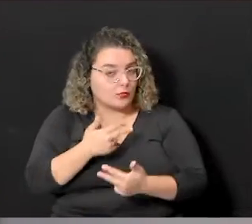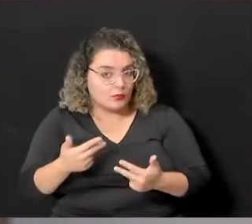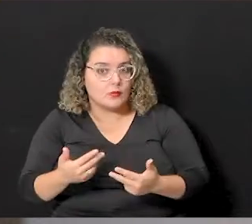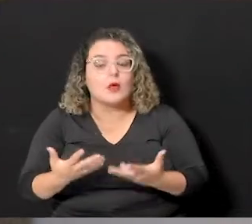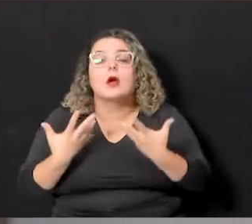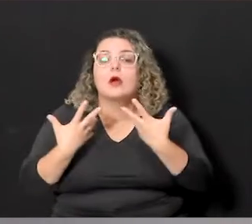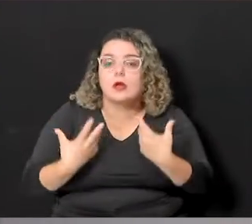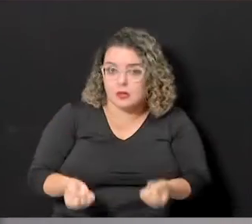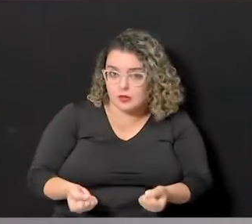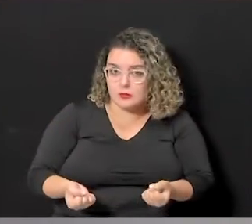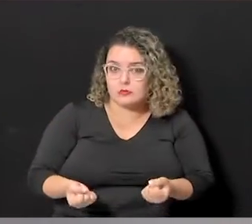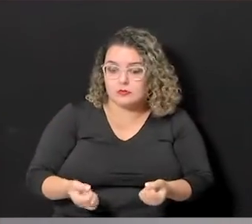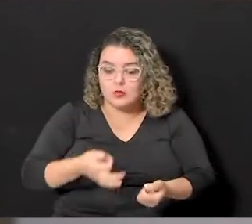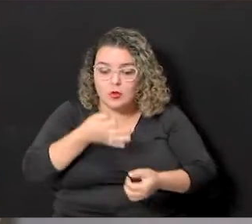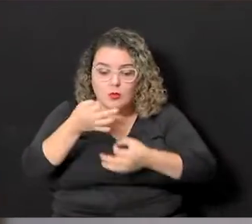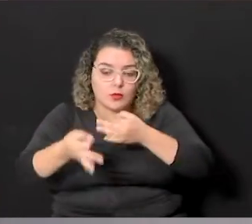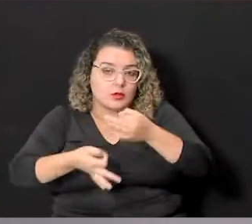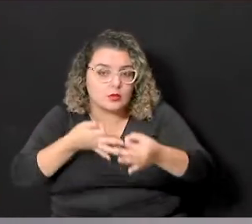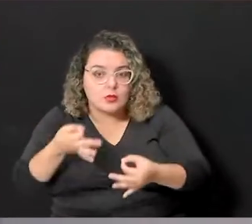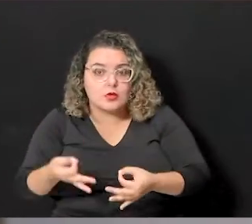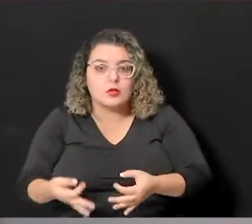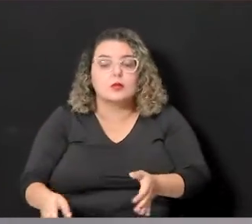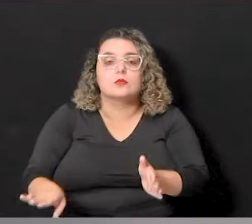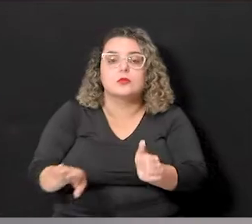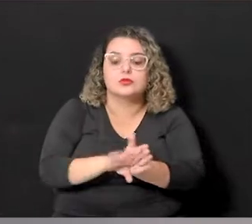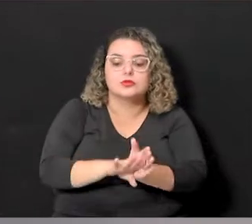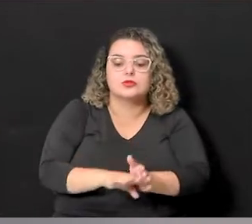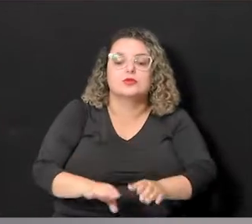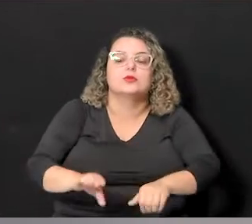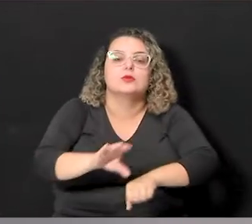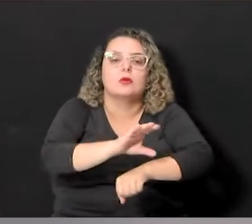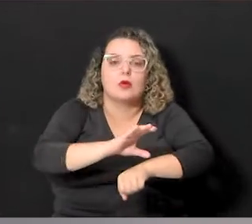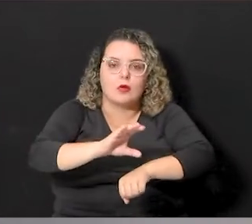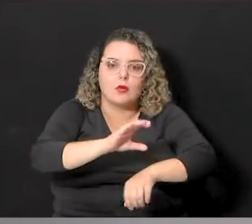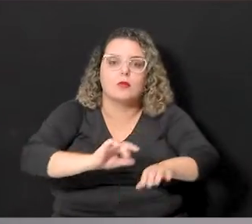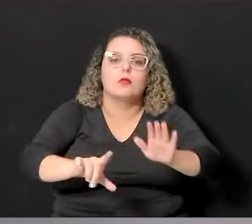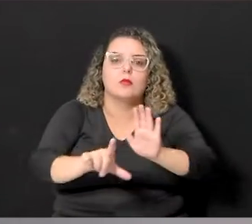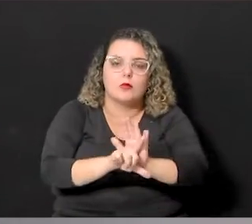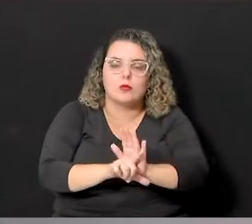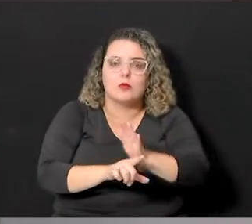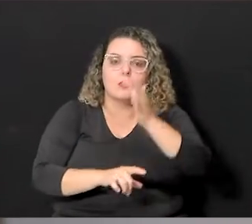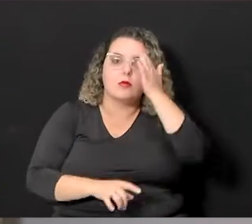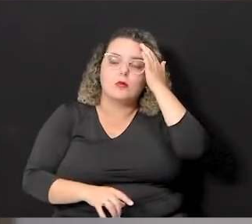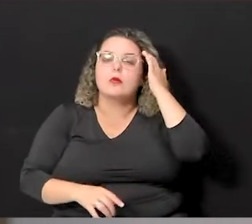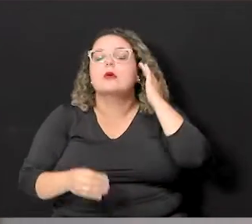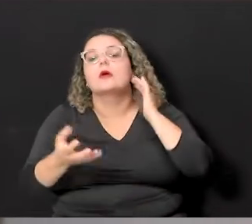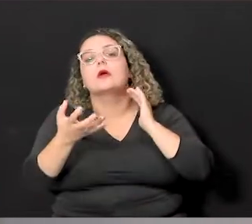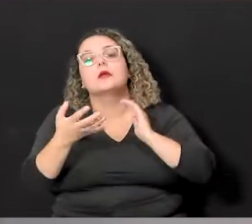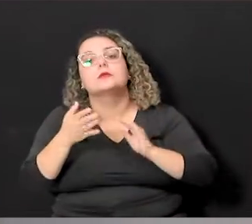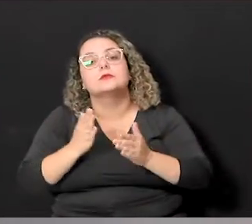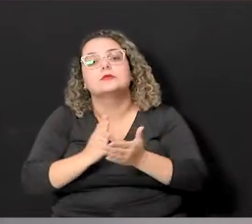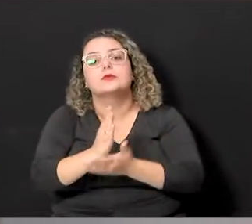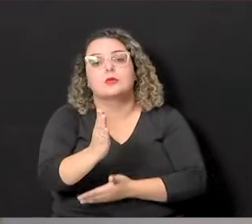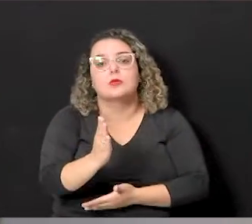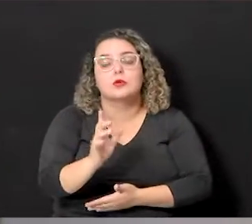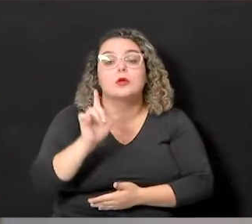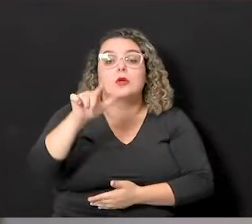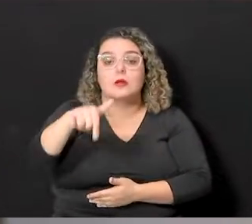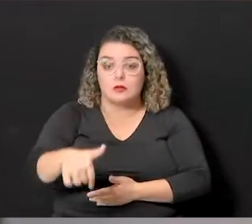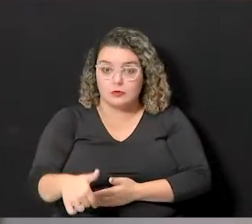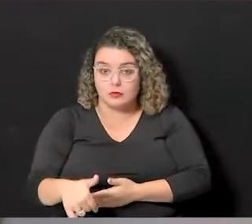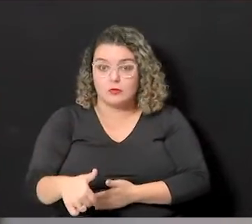vai receber alguns pareceres, depois chega na Comissão de Legalidade, onde nós pretendemos que seja